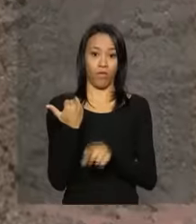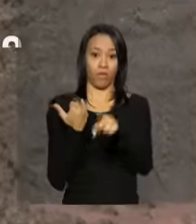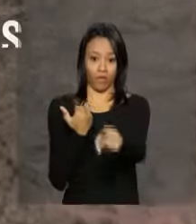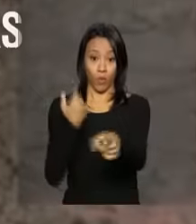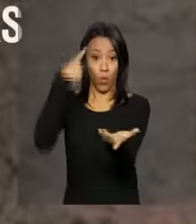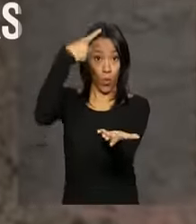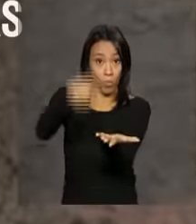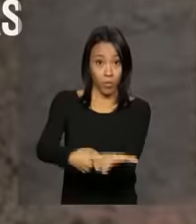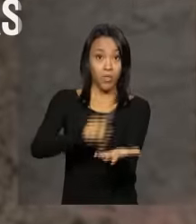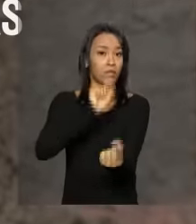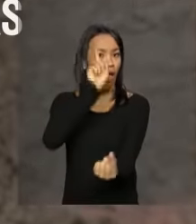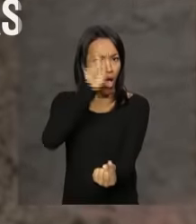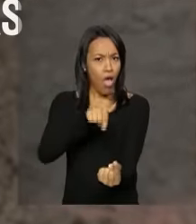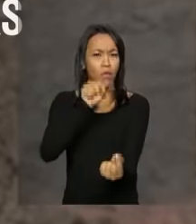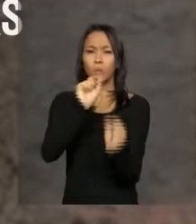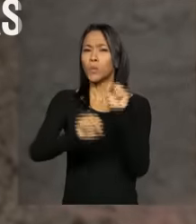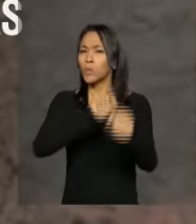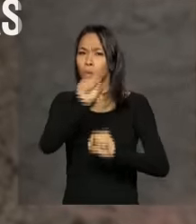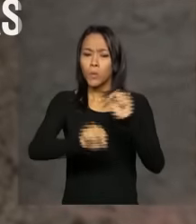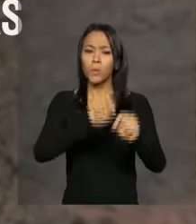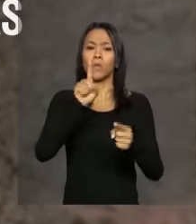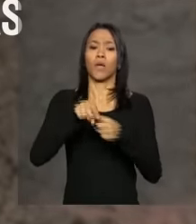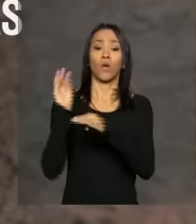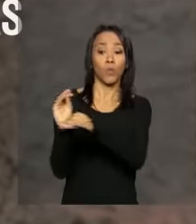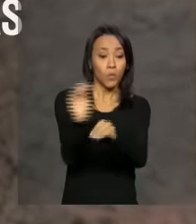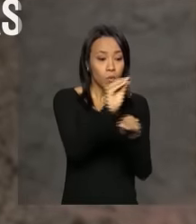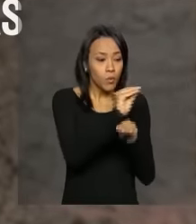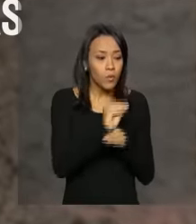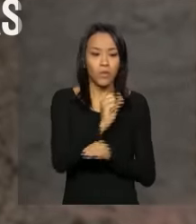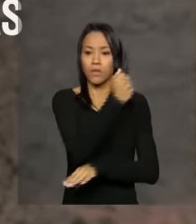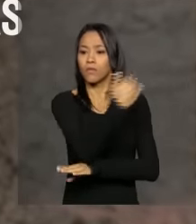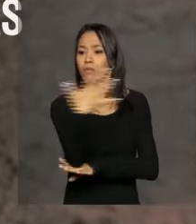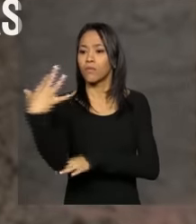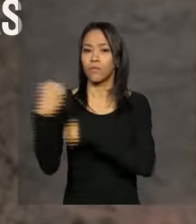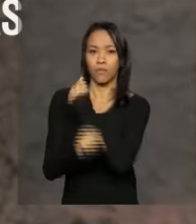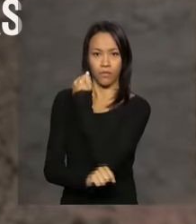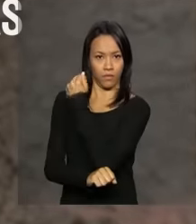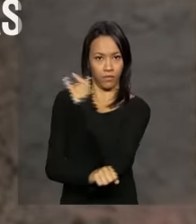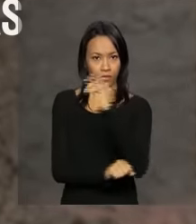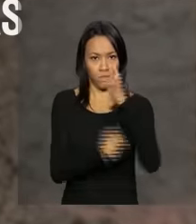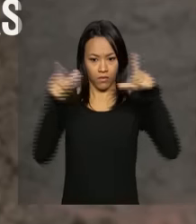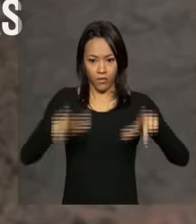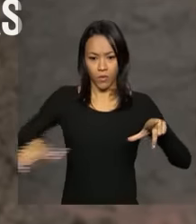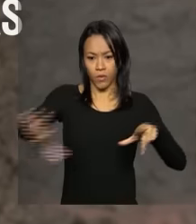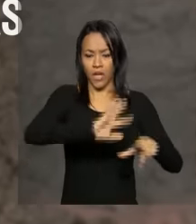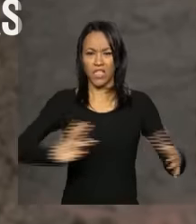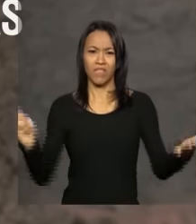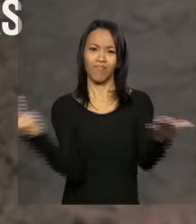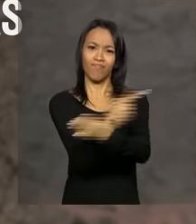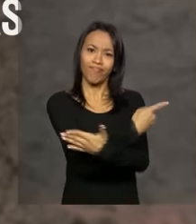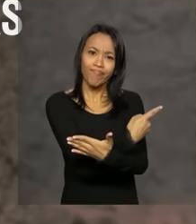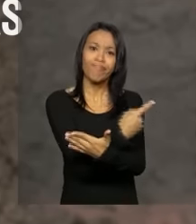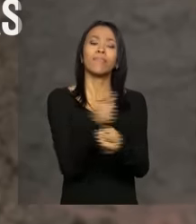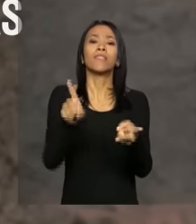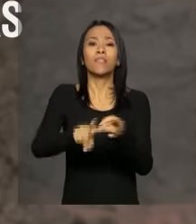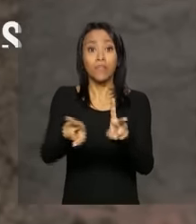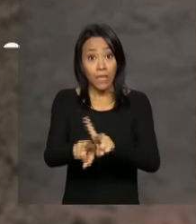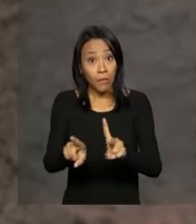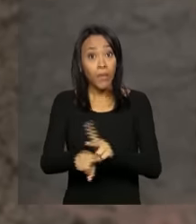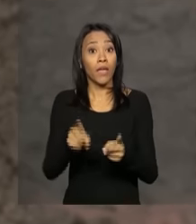envolve ações de reparação integral das condições socioeconômicas e ambientais das regiões atingidas, além de ações